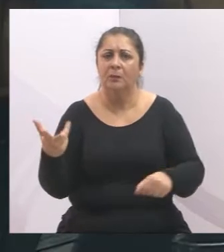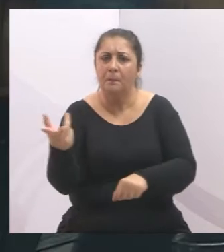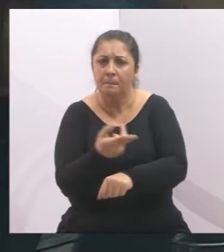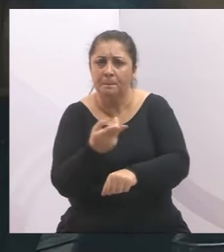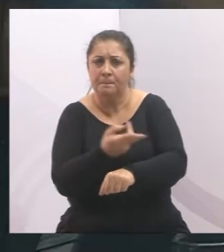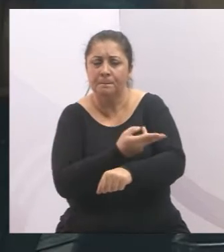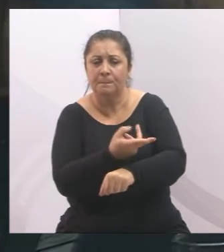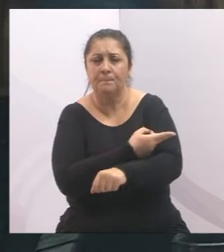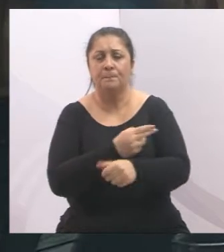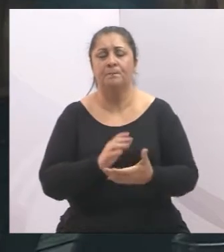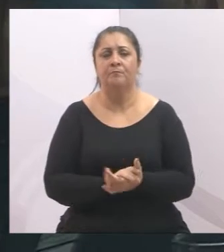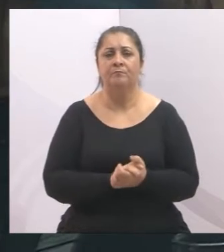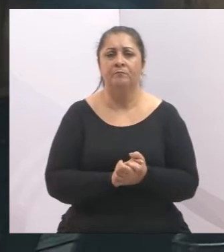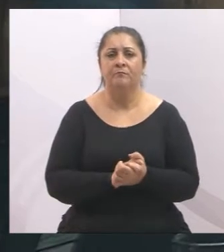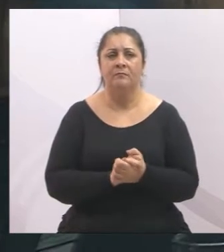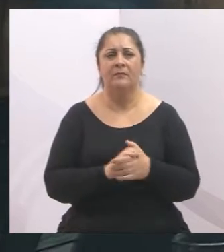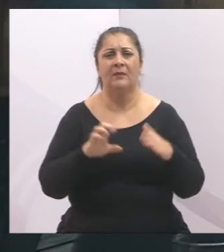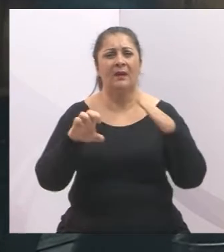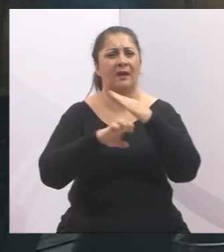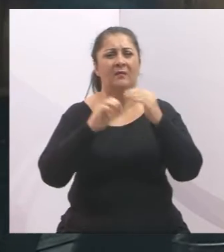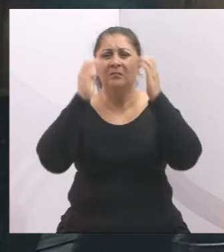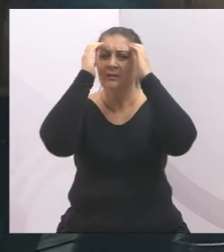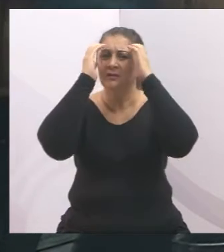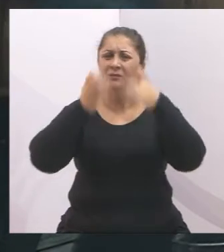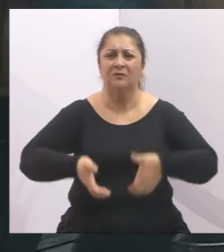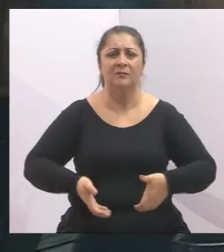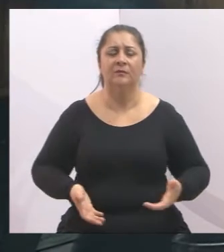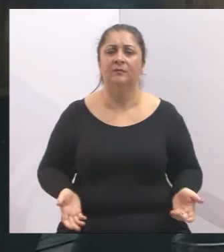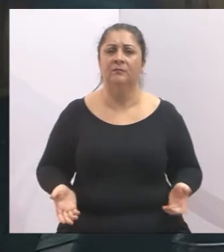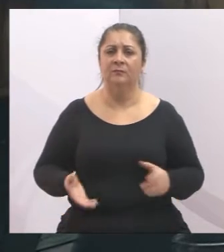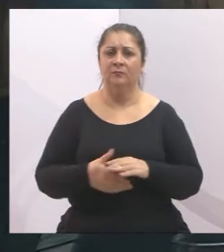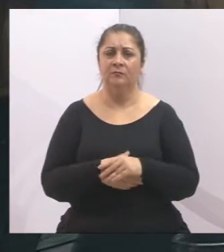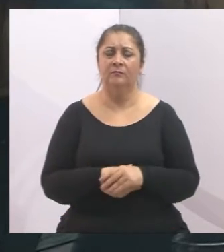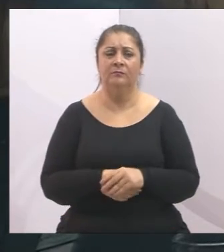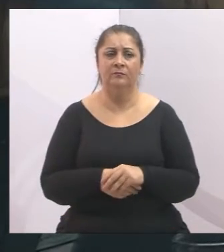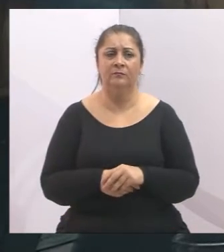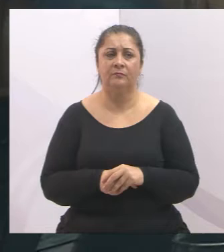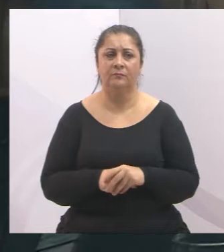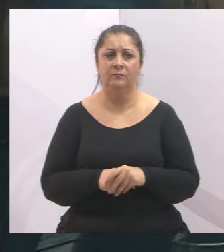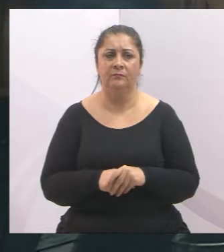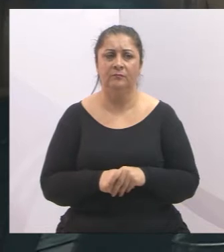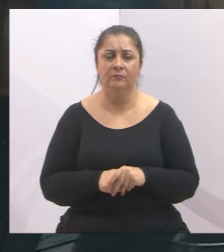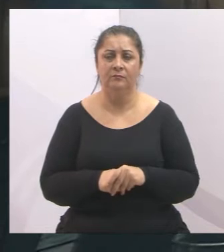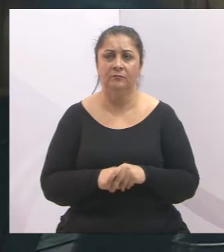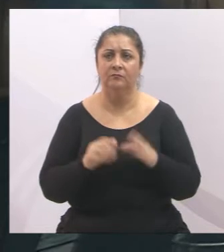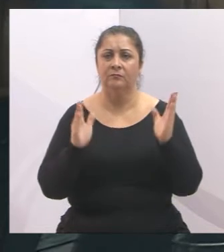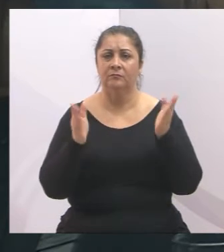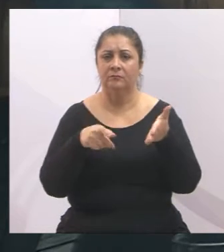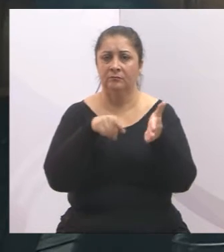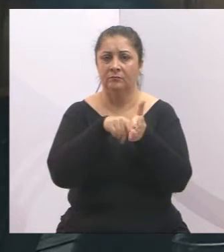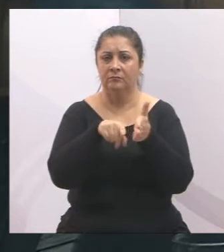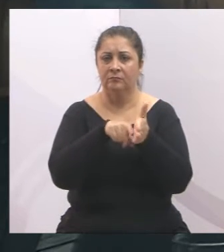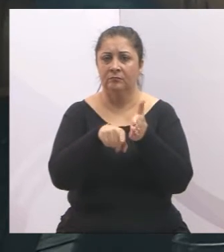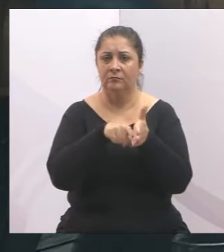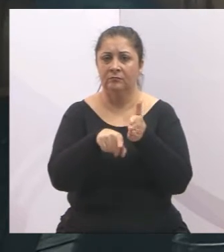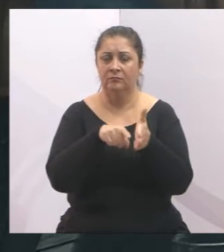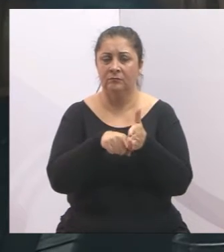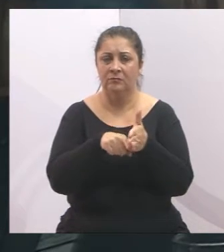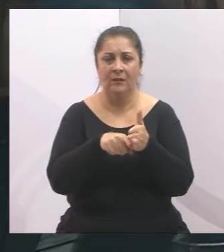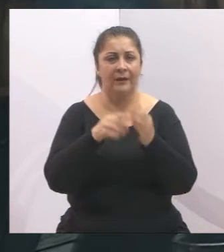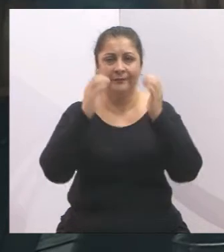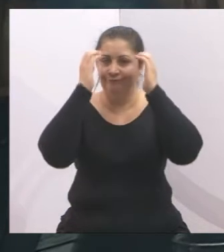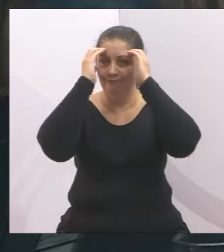tem reiteradamente descumprido, a gente analisou o descumprimento desse